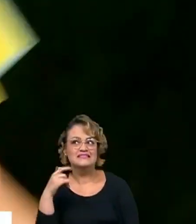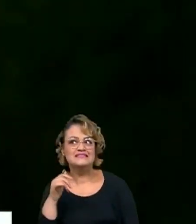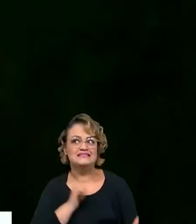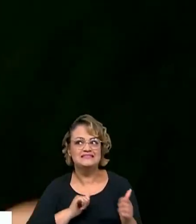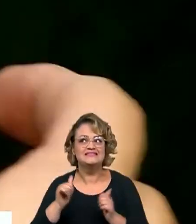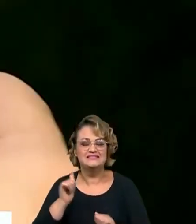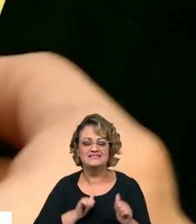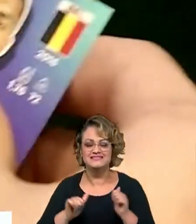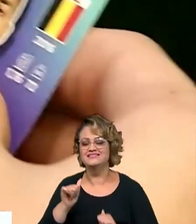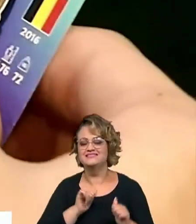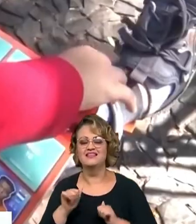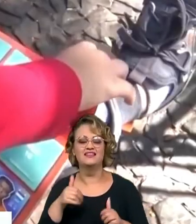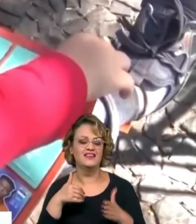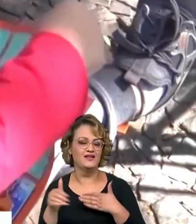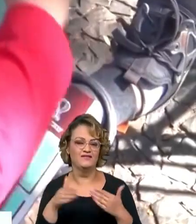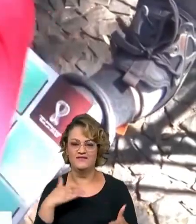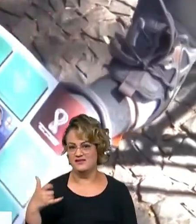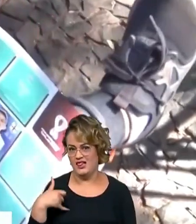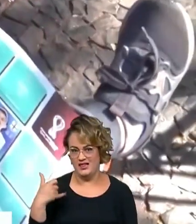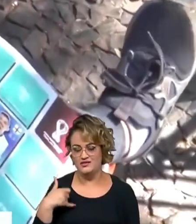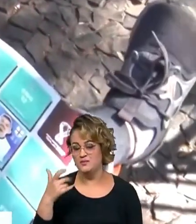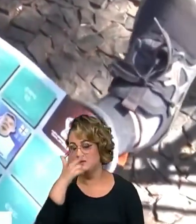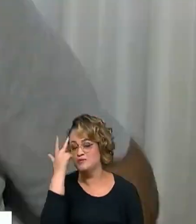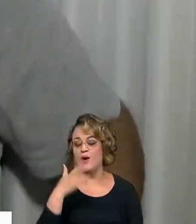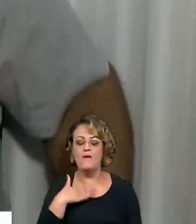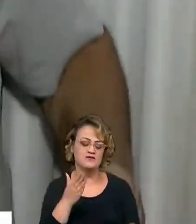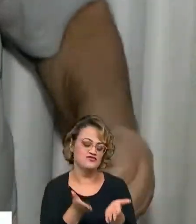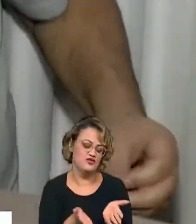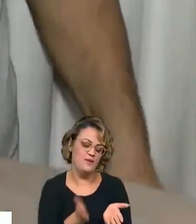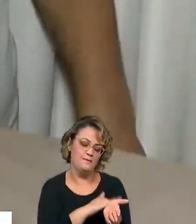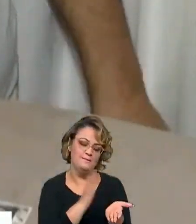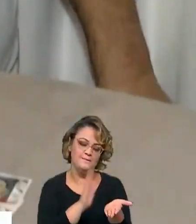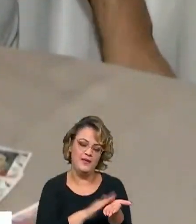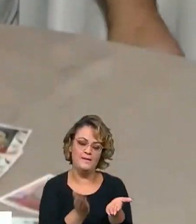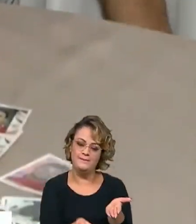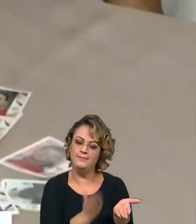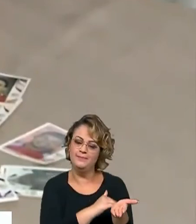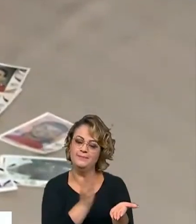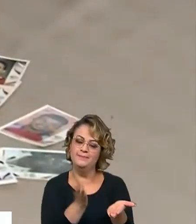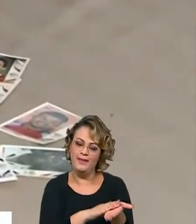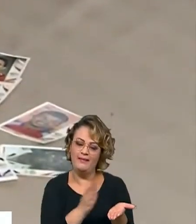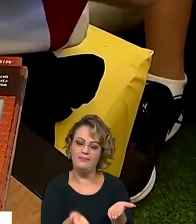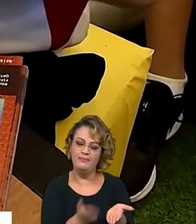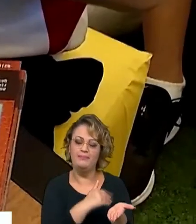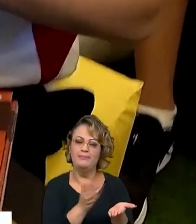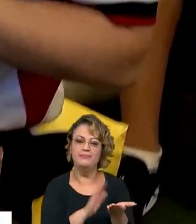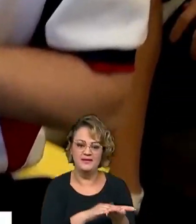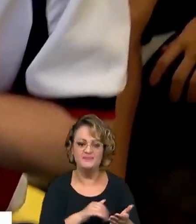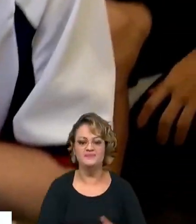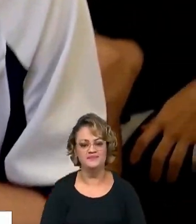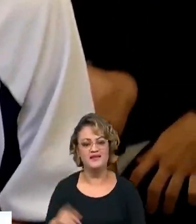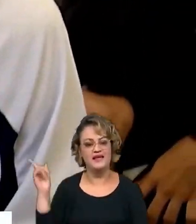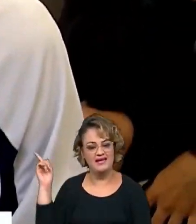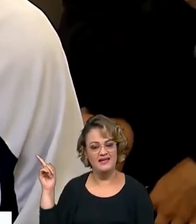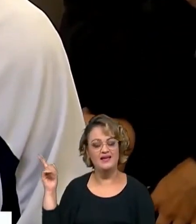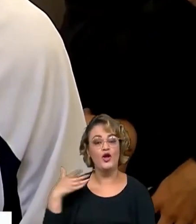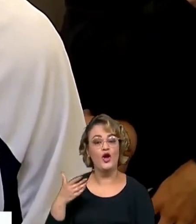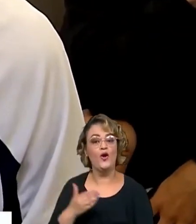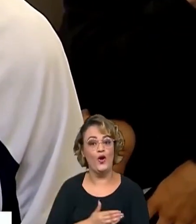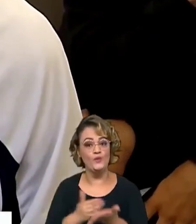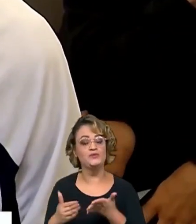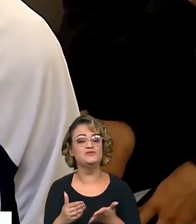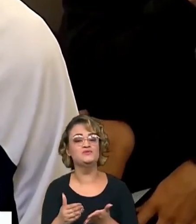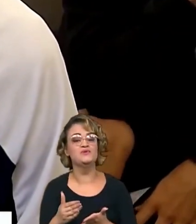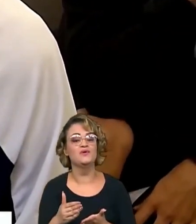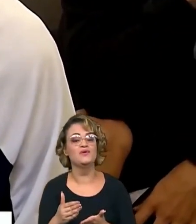ar. Não importa a idade, colecionar o álbum é febre entre todas as gerações. O Rafael deu início a essa